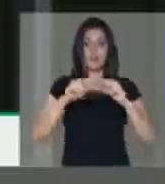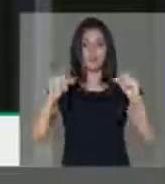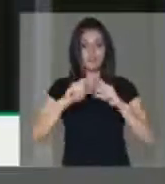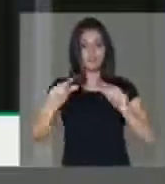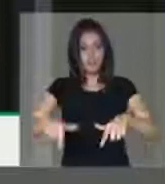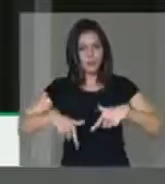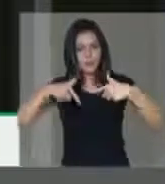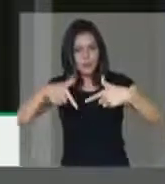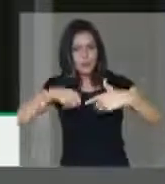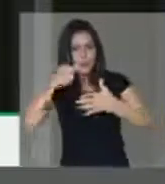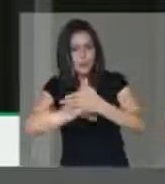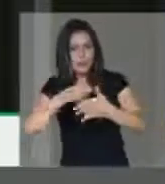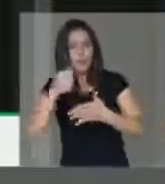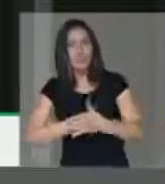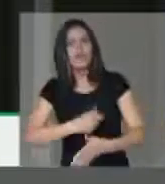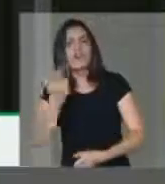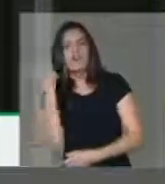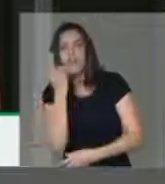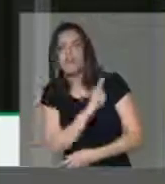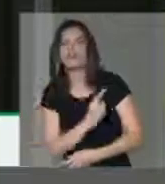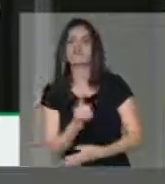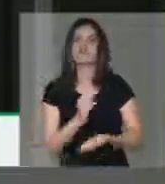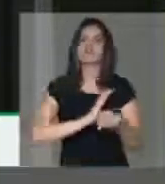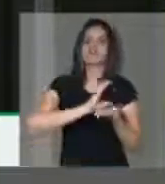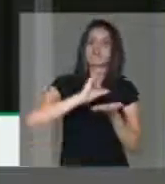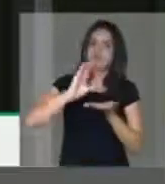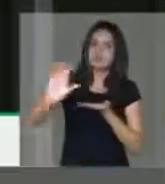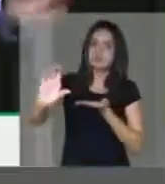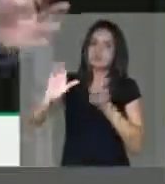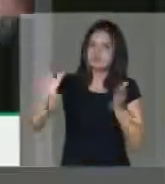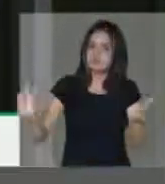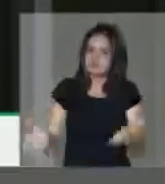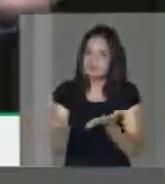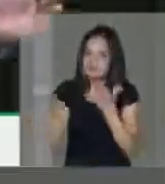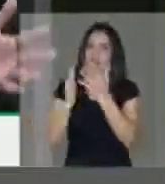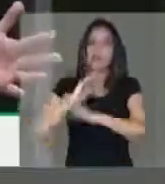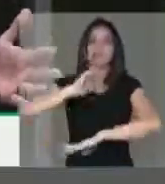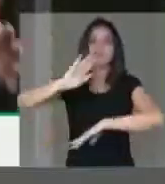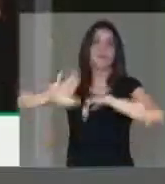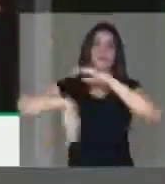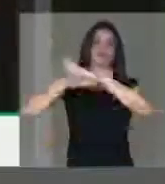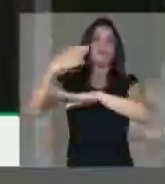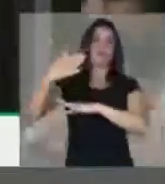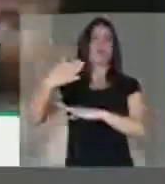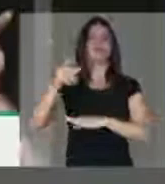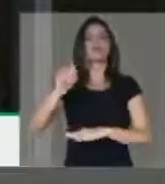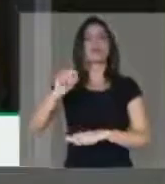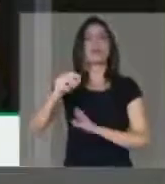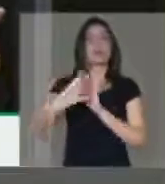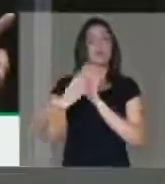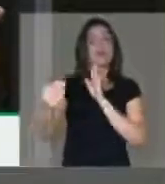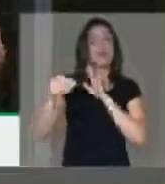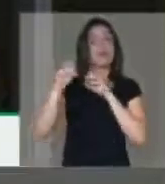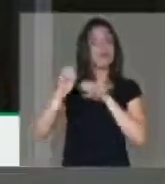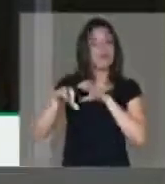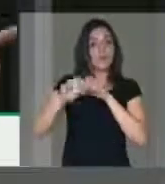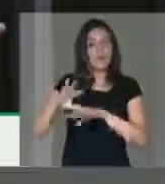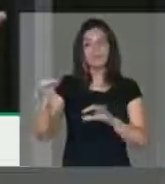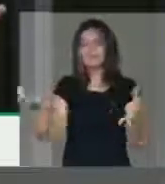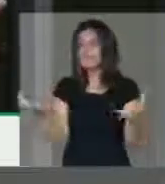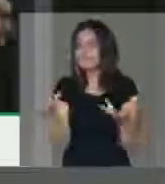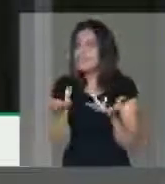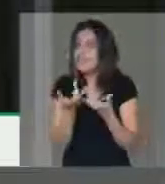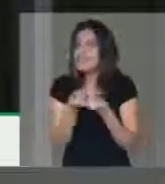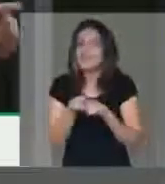lutaram muito aqui para conseguir levantar recursos, para continuar a expansão desse modelo de educação, que é de